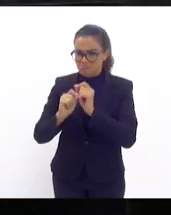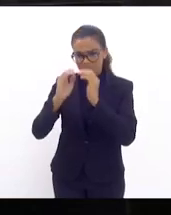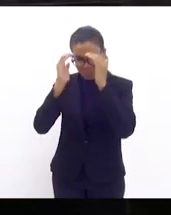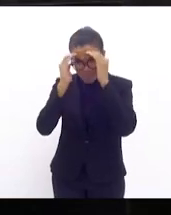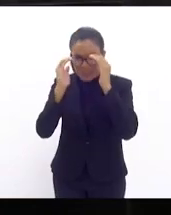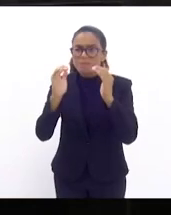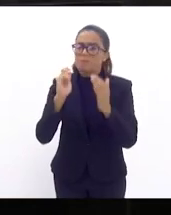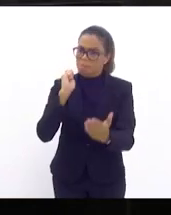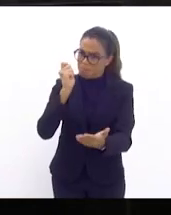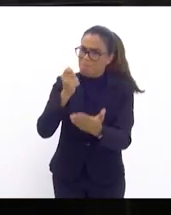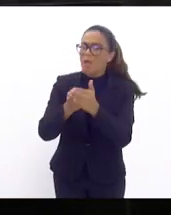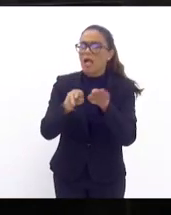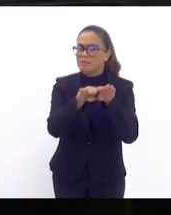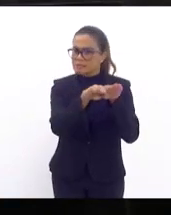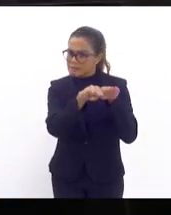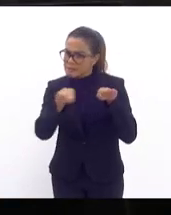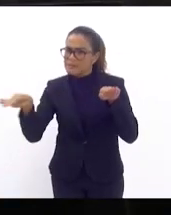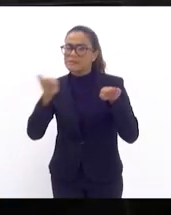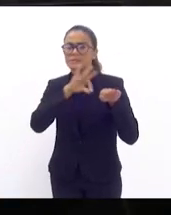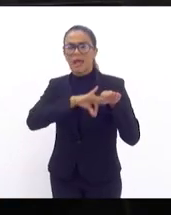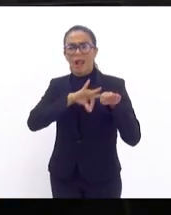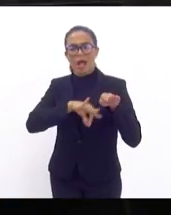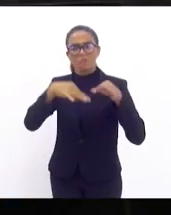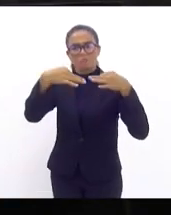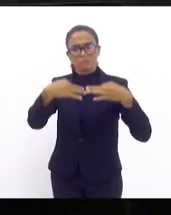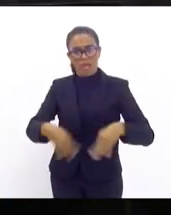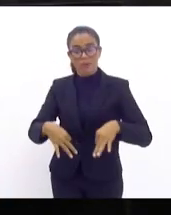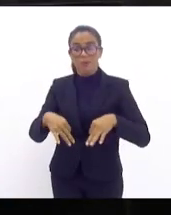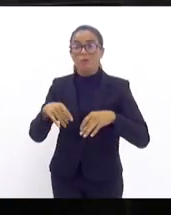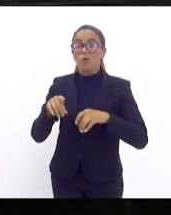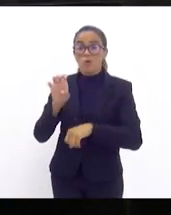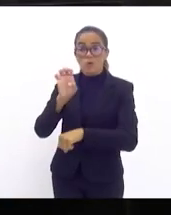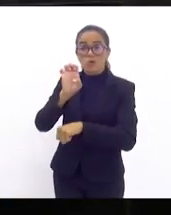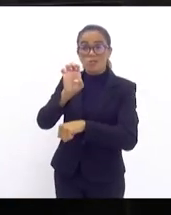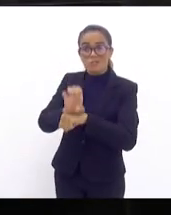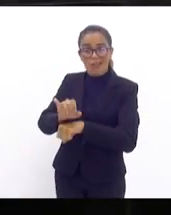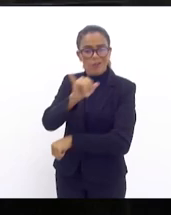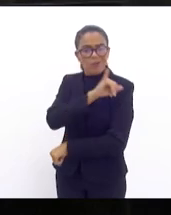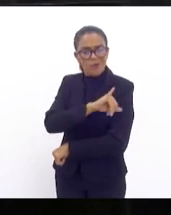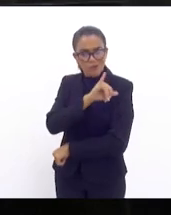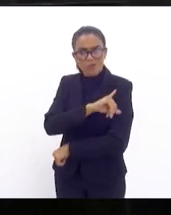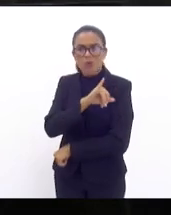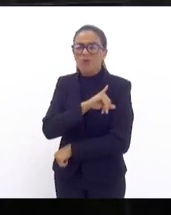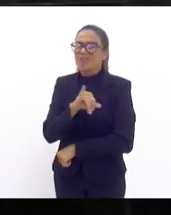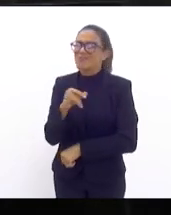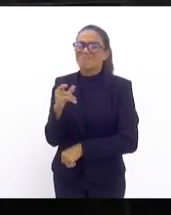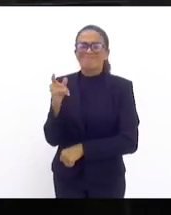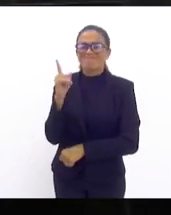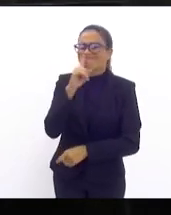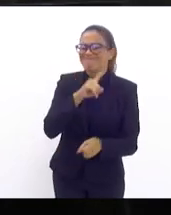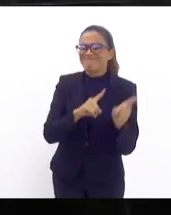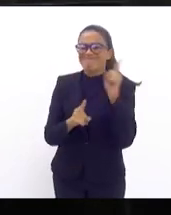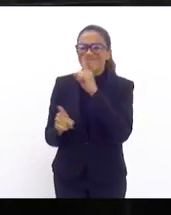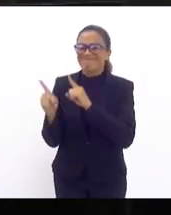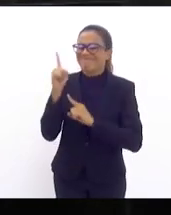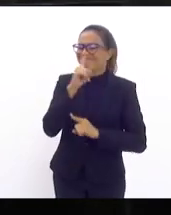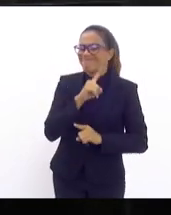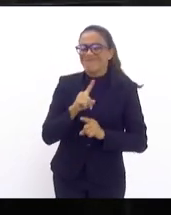piso nacional do magistério. E o Estado do Rio de Janeiro ainda patina muito nessa pauta.